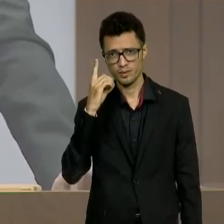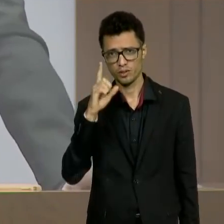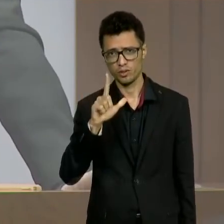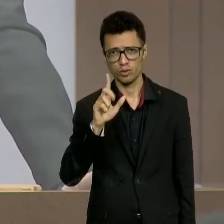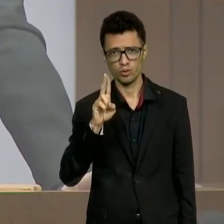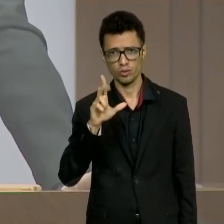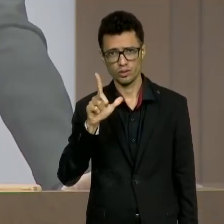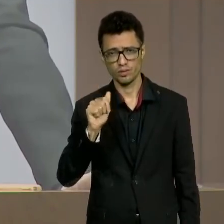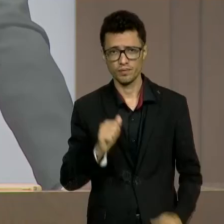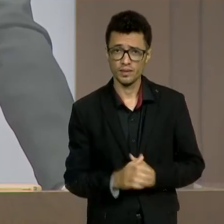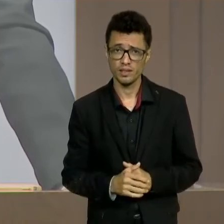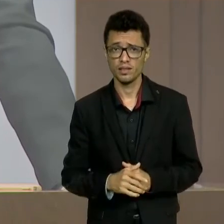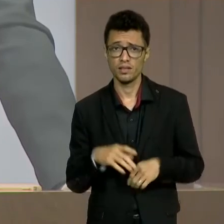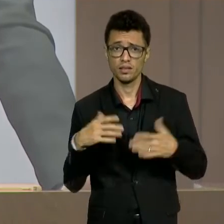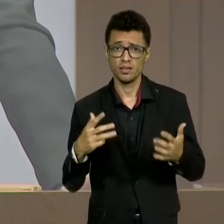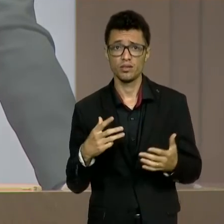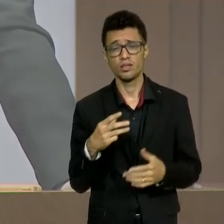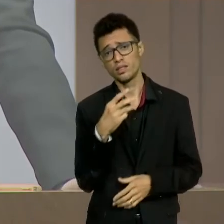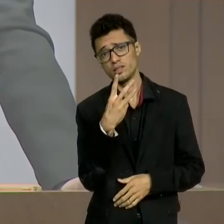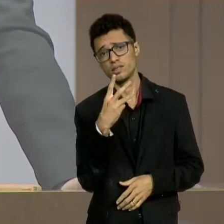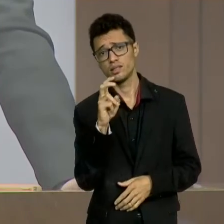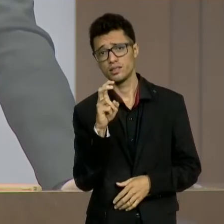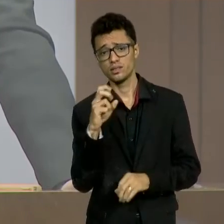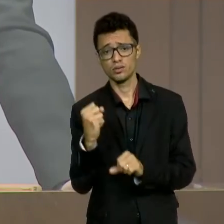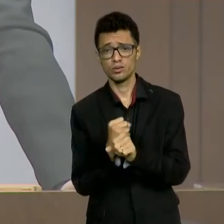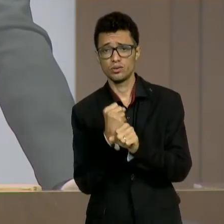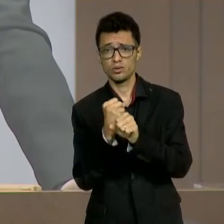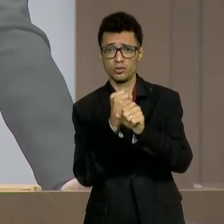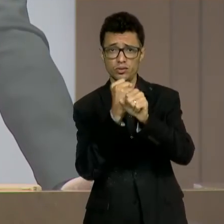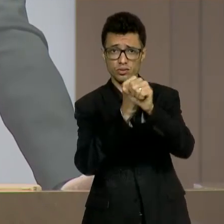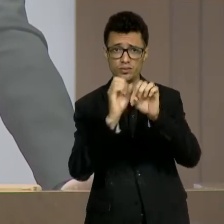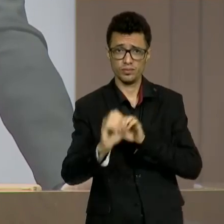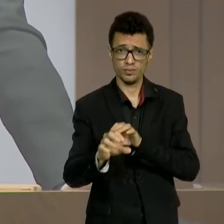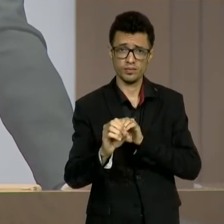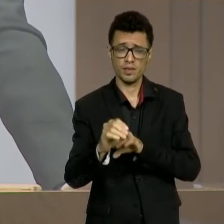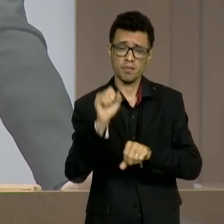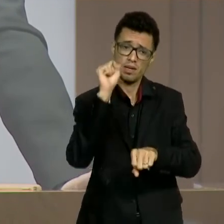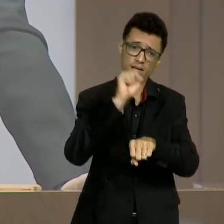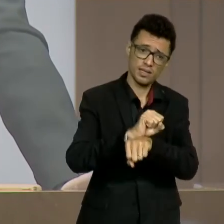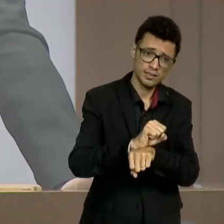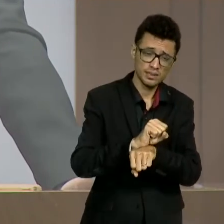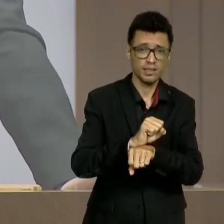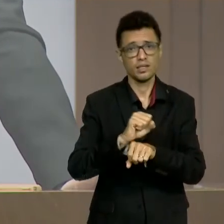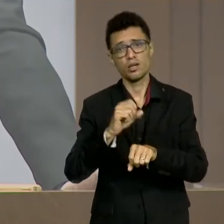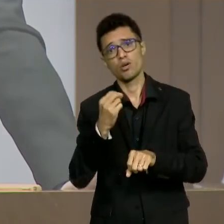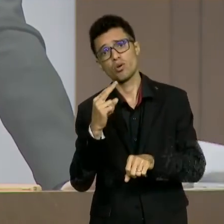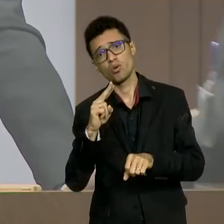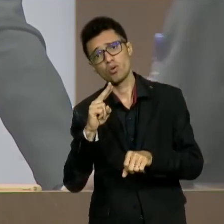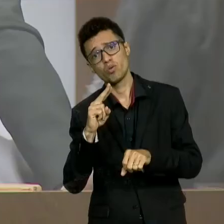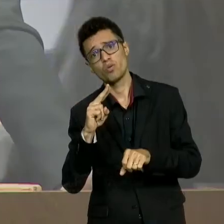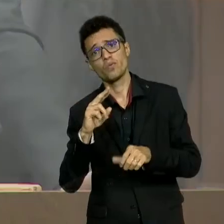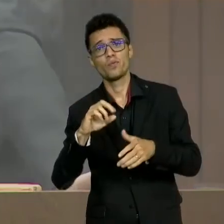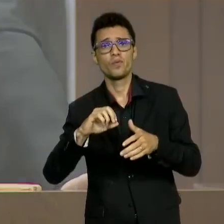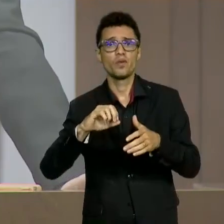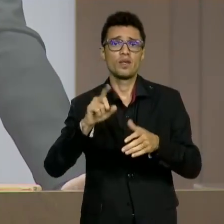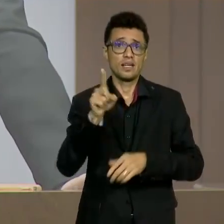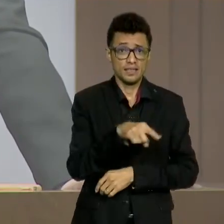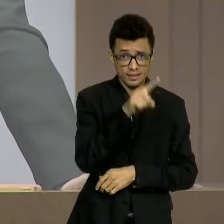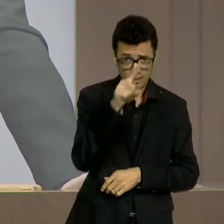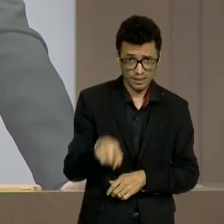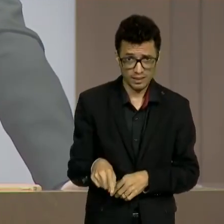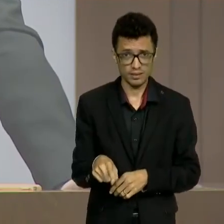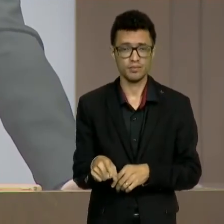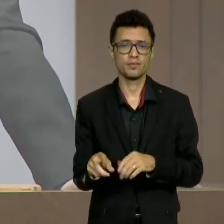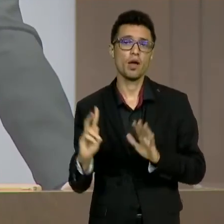Das 35 obras educacionais, paralisadas ou canceladas, oriundos do governo federal,